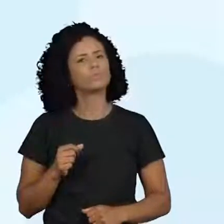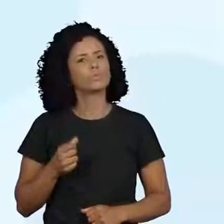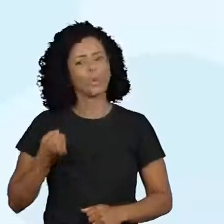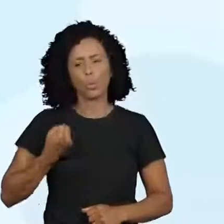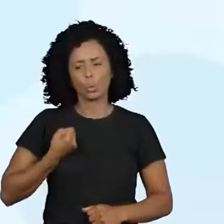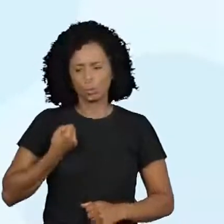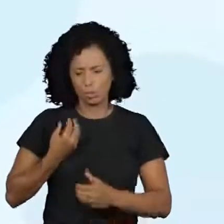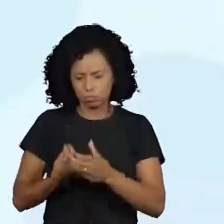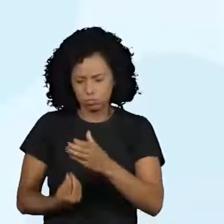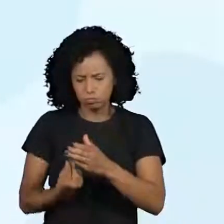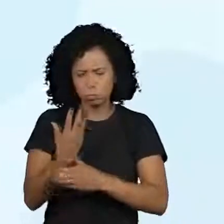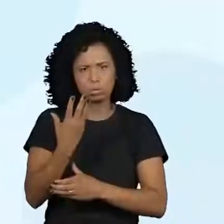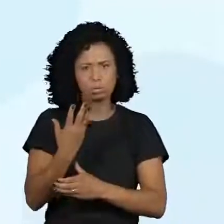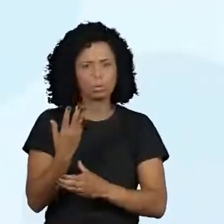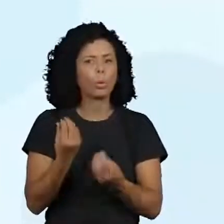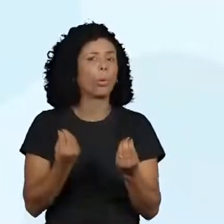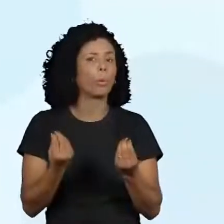números?